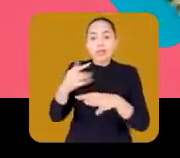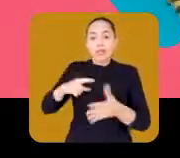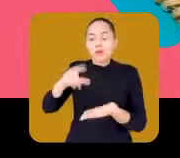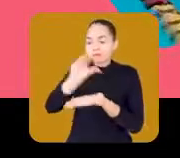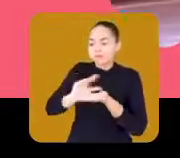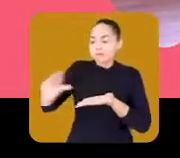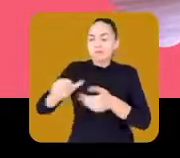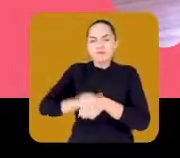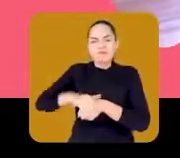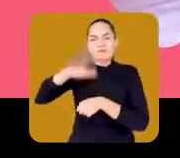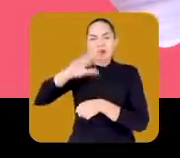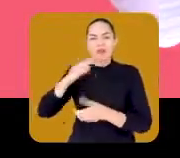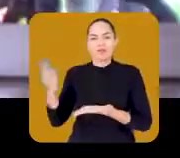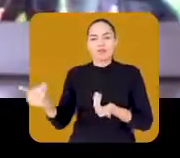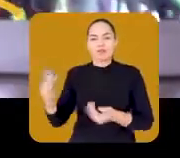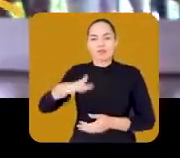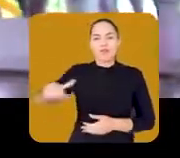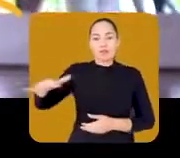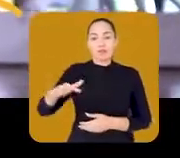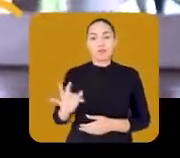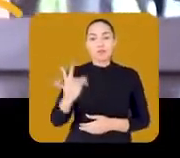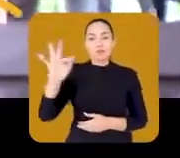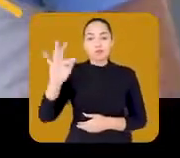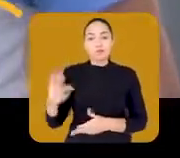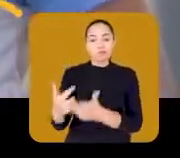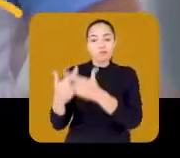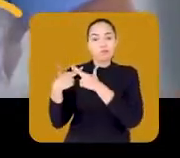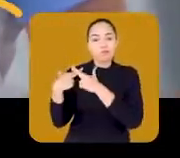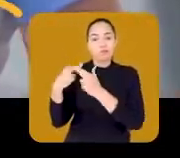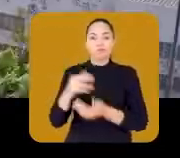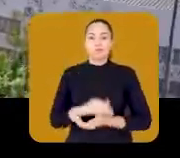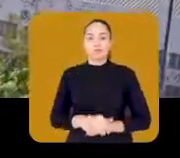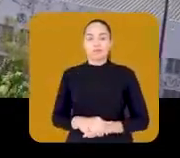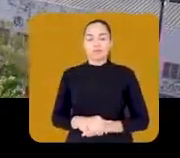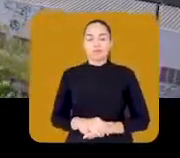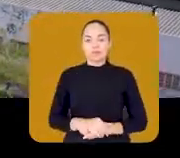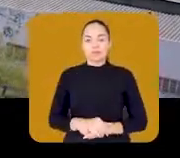brasileira que mais investe em juventude, porque o futuro é agora.